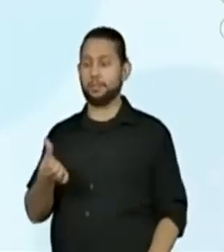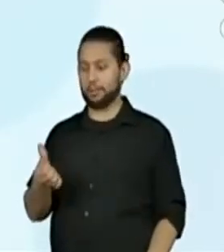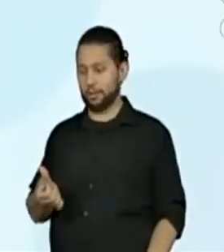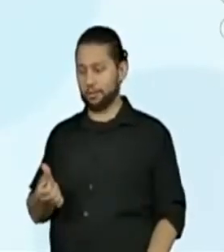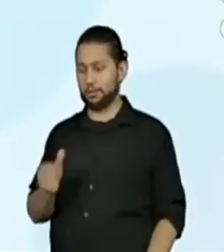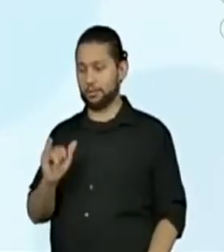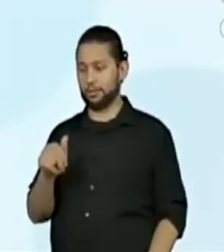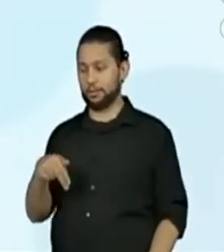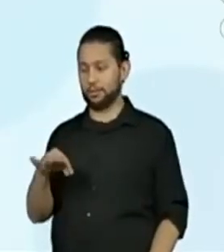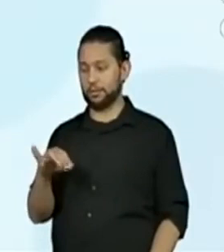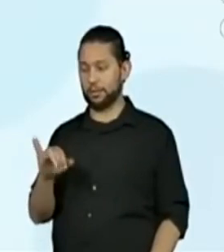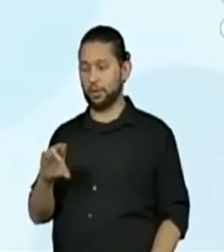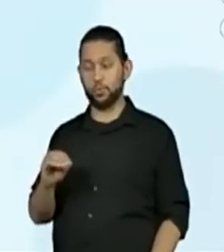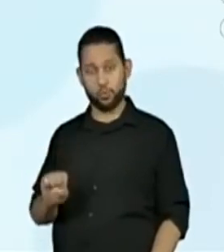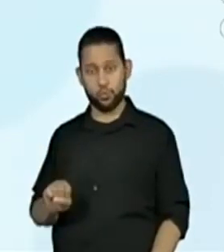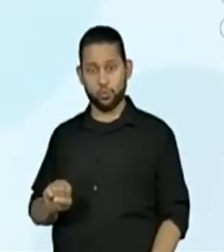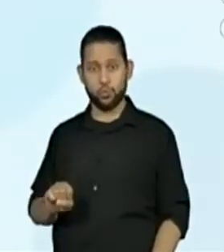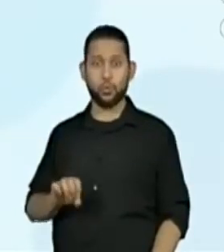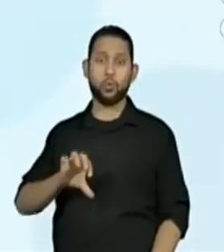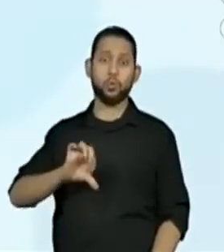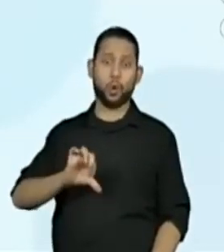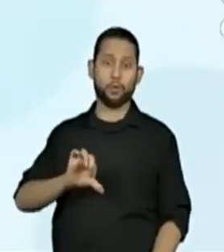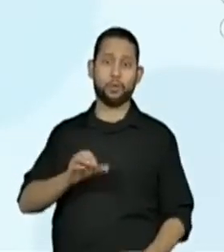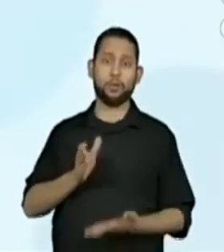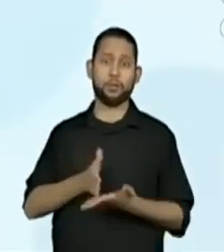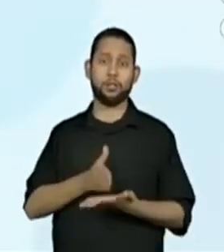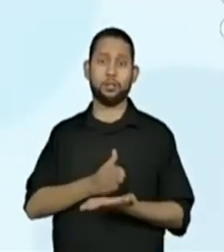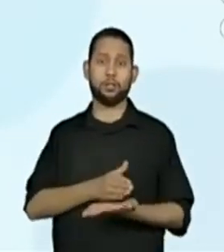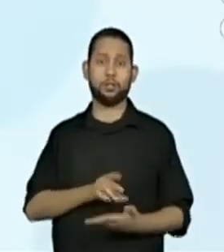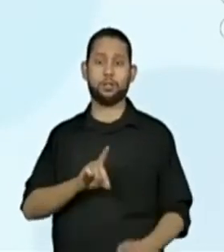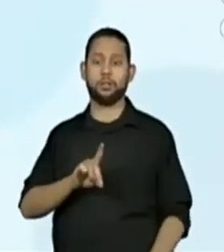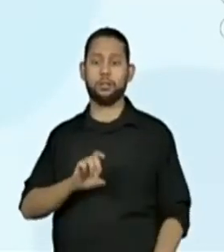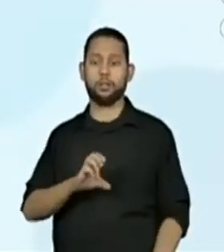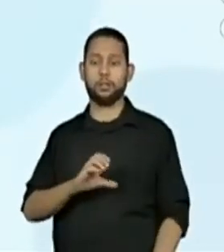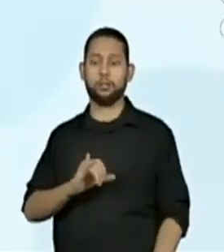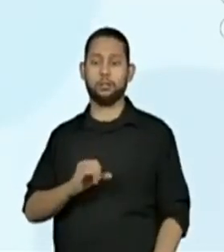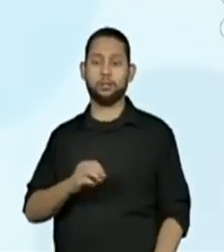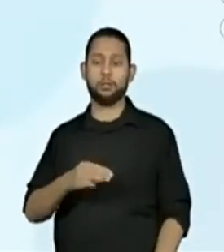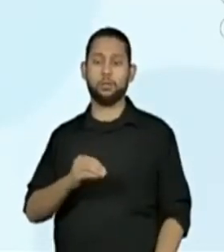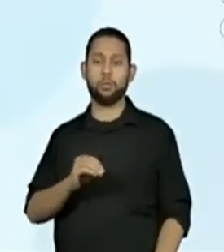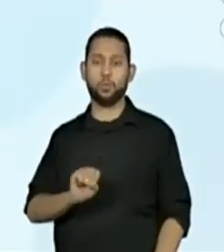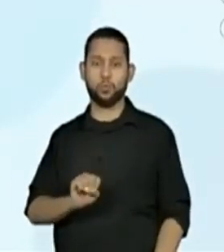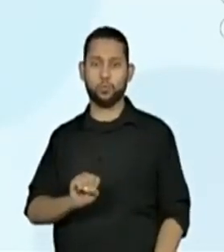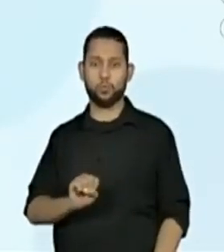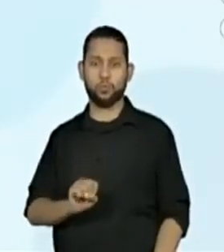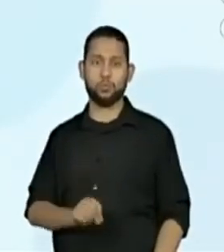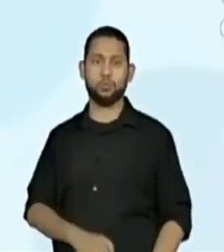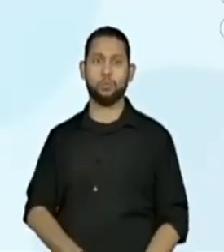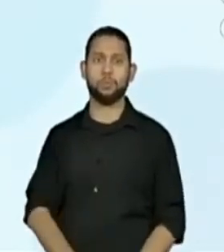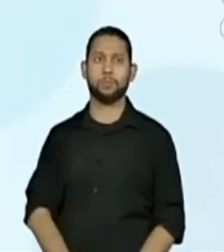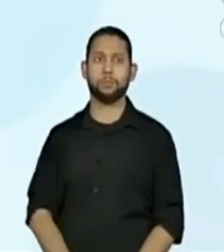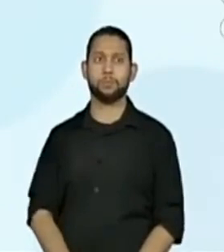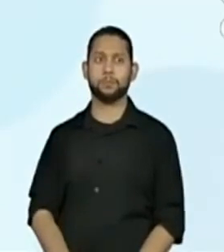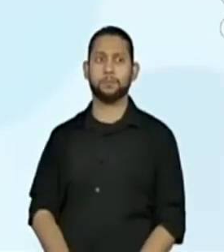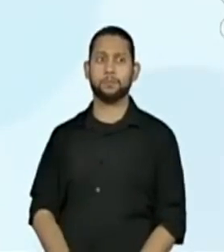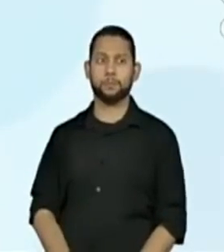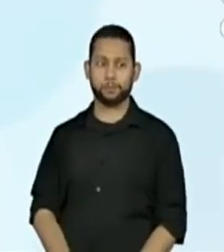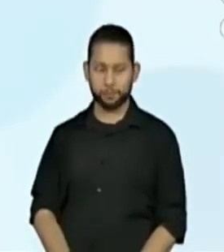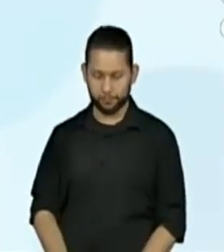é? 6 inteiros 9 décimos. 6 inteiros